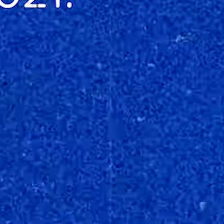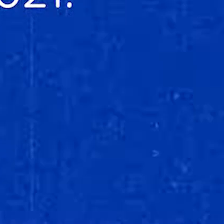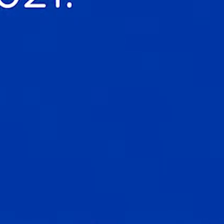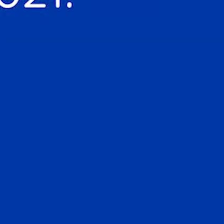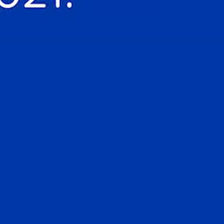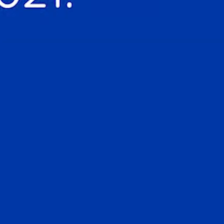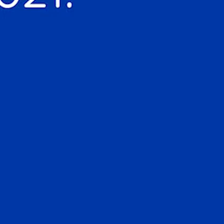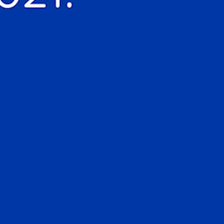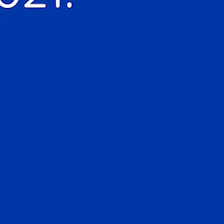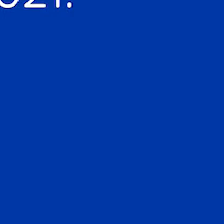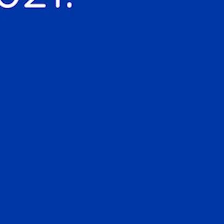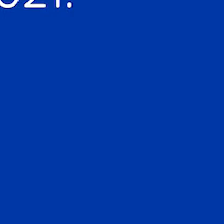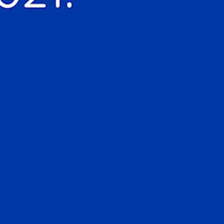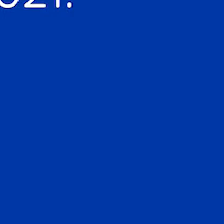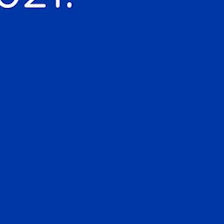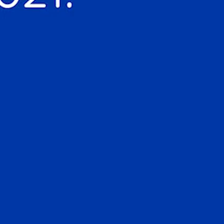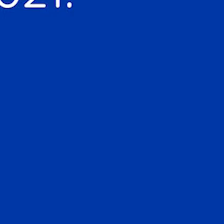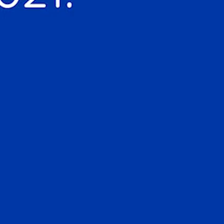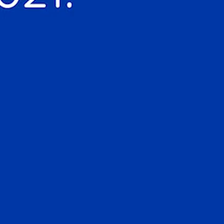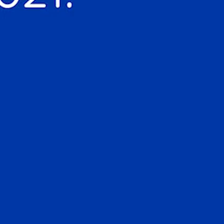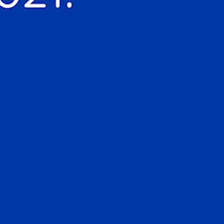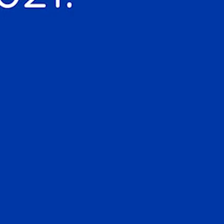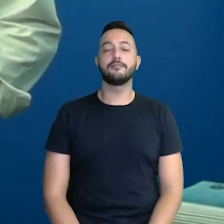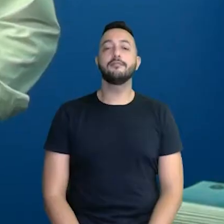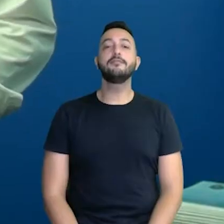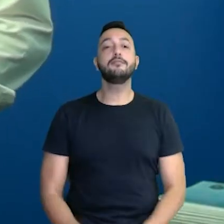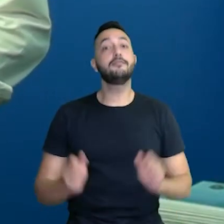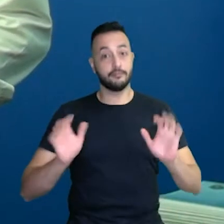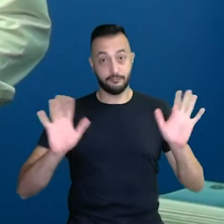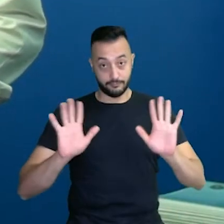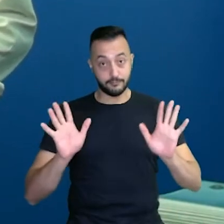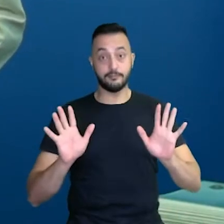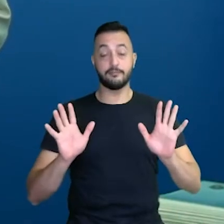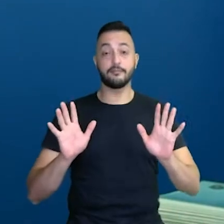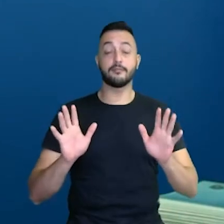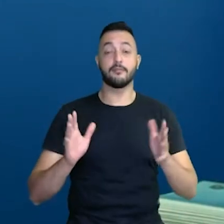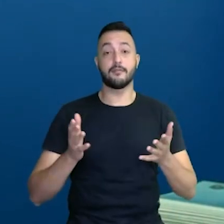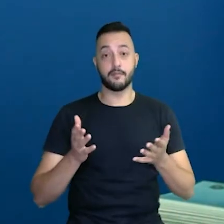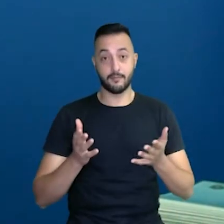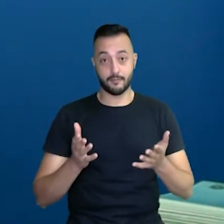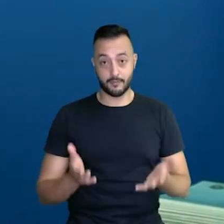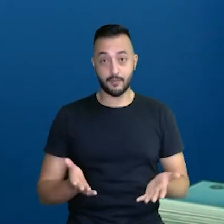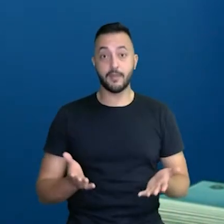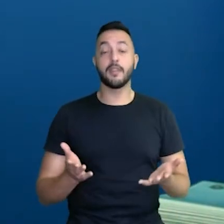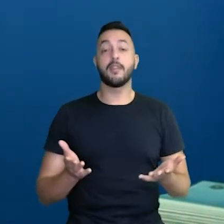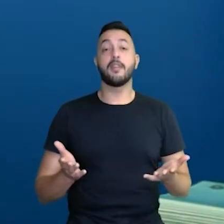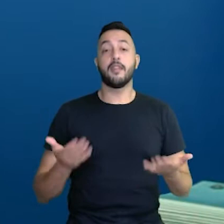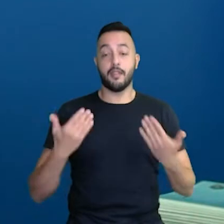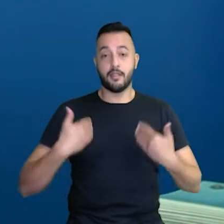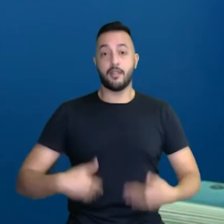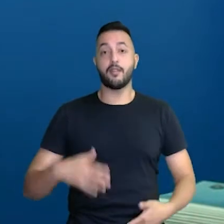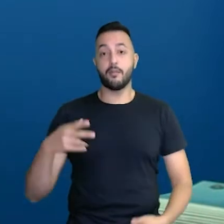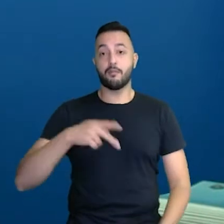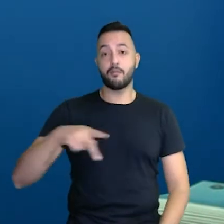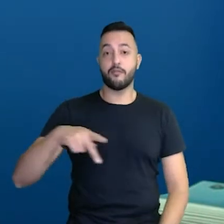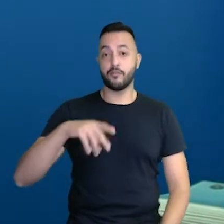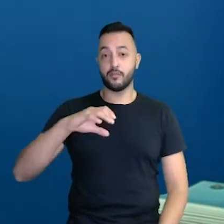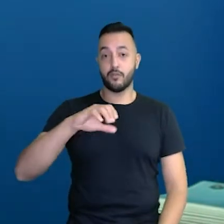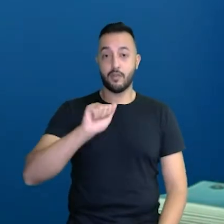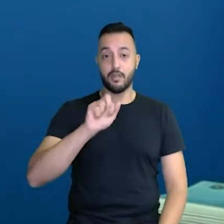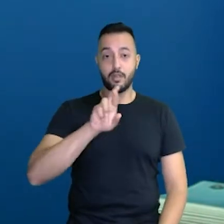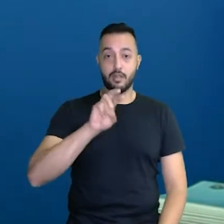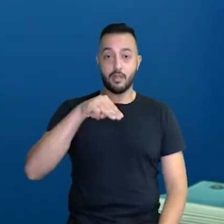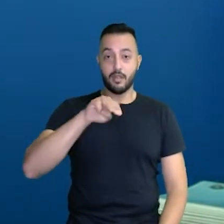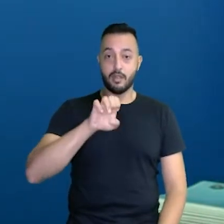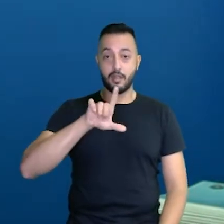primeiro semestre de 2021. Olá pessoal, aqui eu sou o professor Carmelo